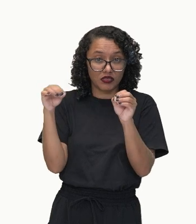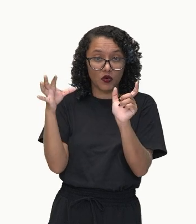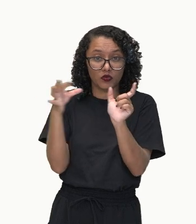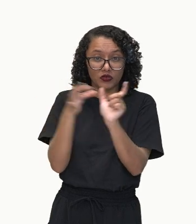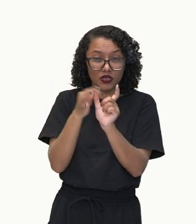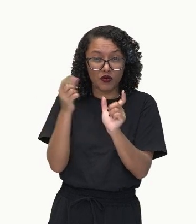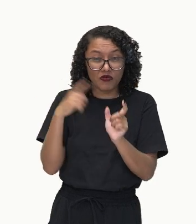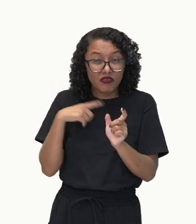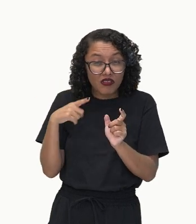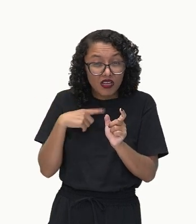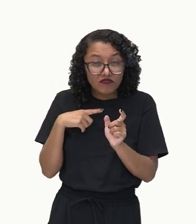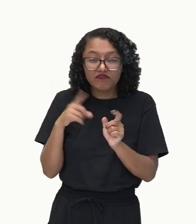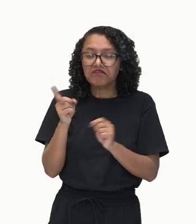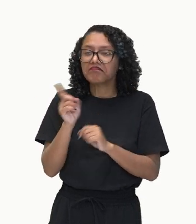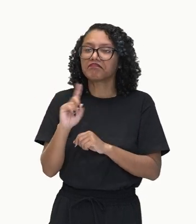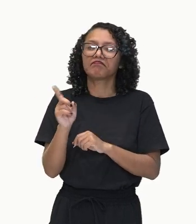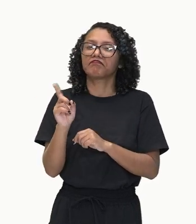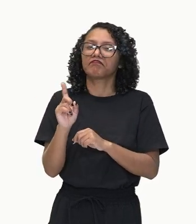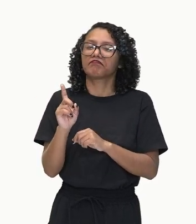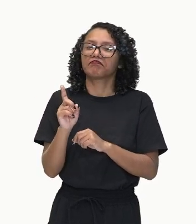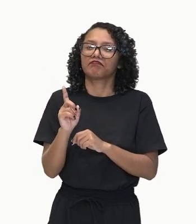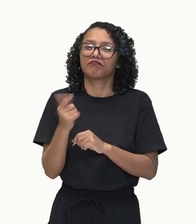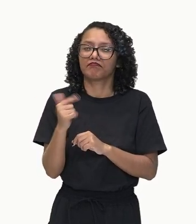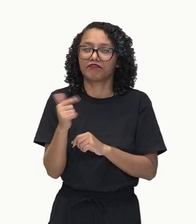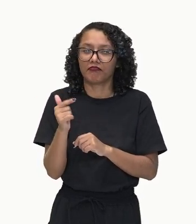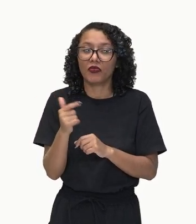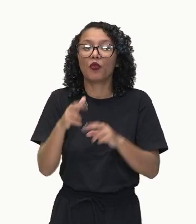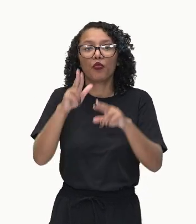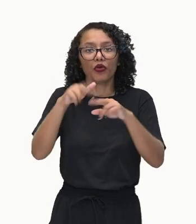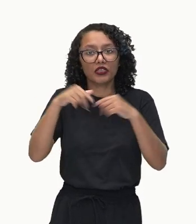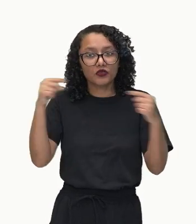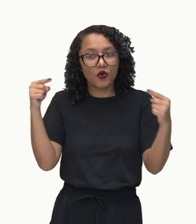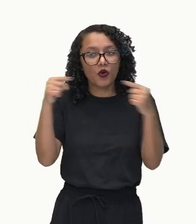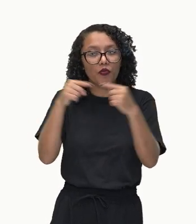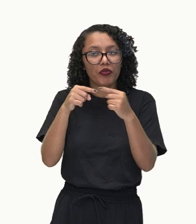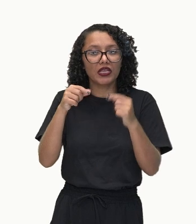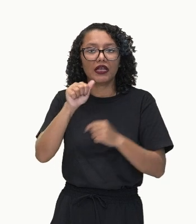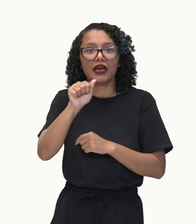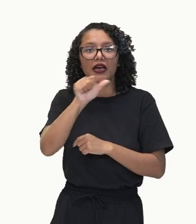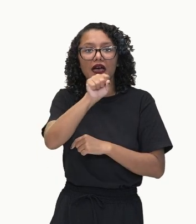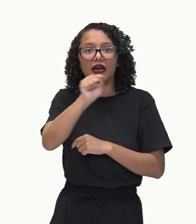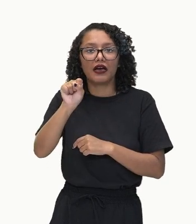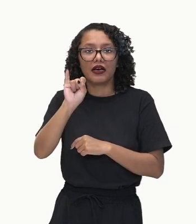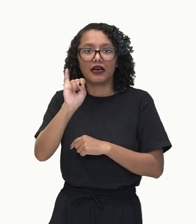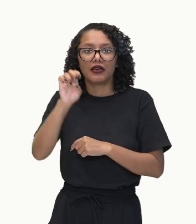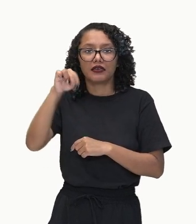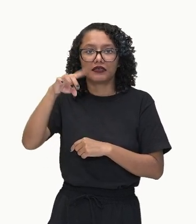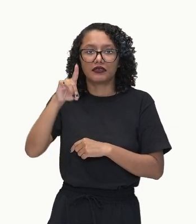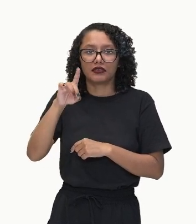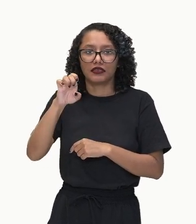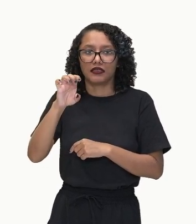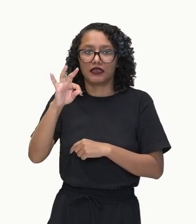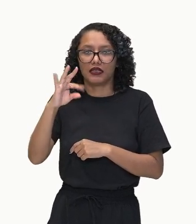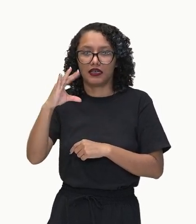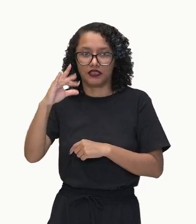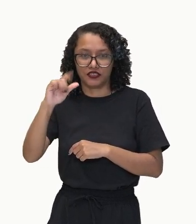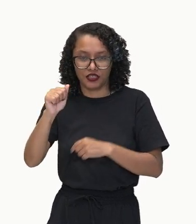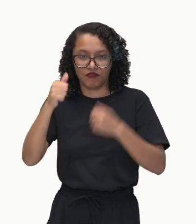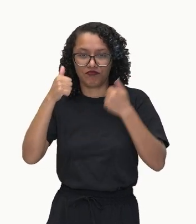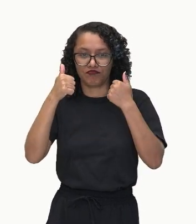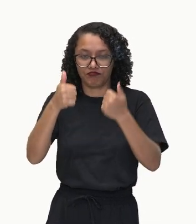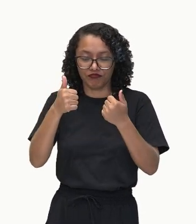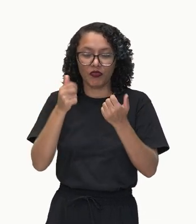Tem conjunção aí? Não, não tem. Então, por isso, é uma oração coordenada assindética. O político era desonesto. Vamos trazer mais